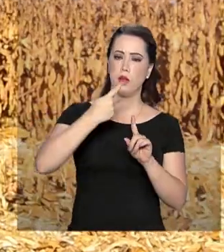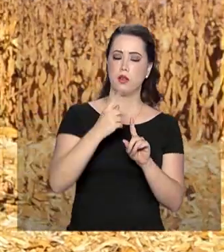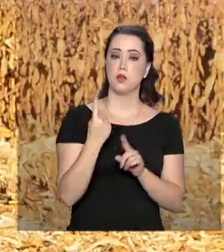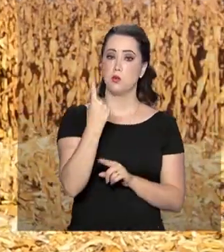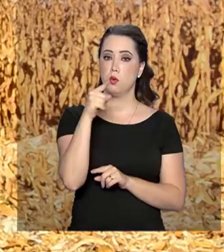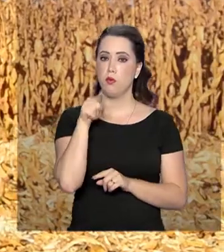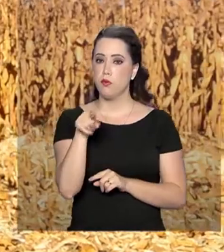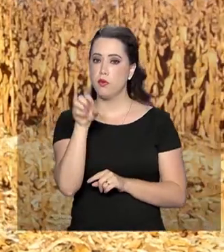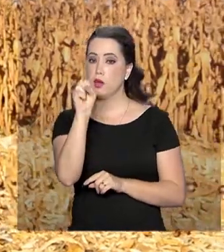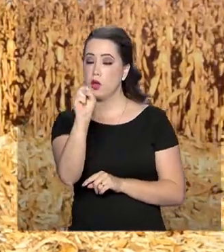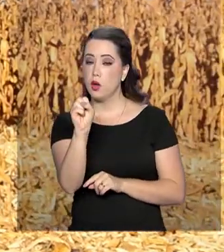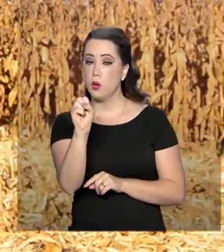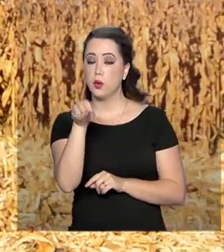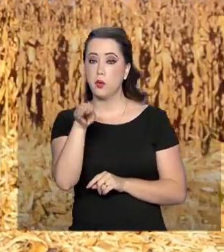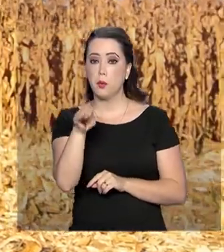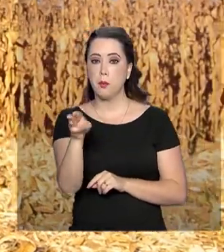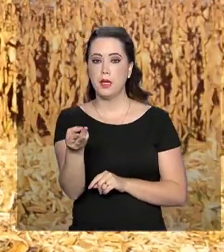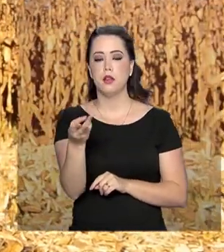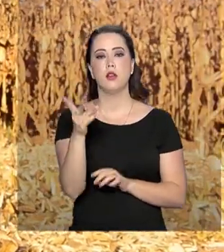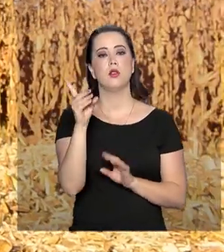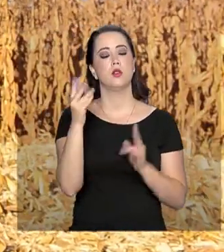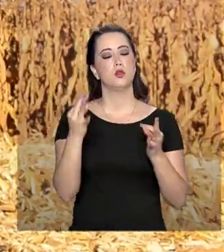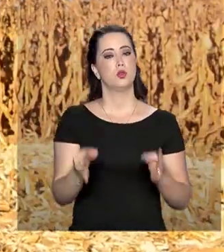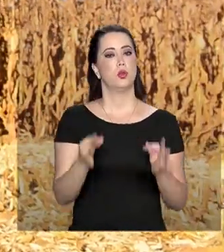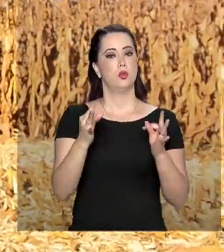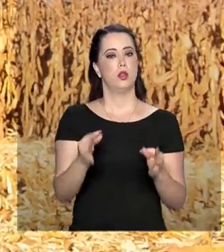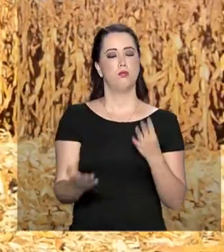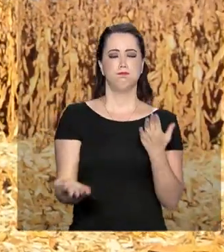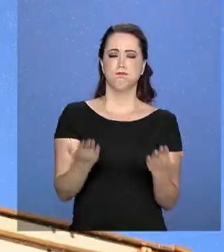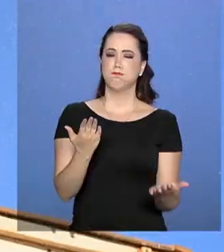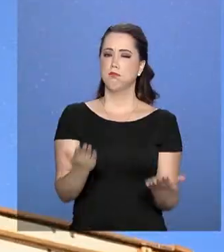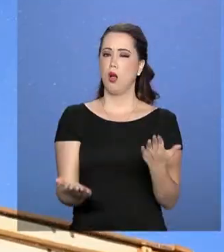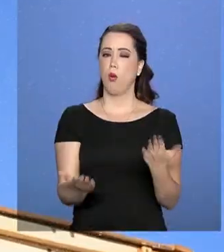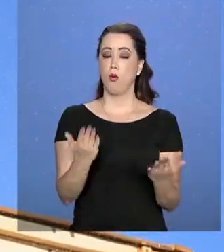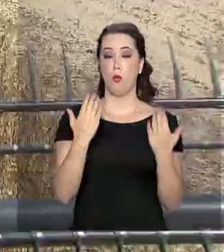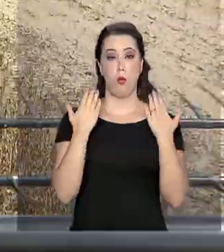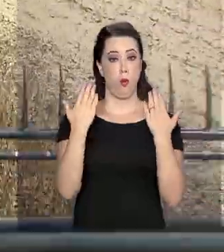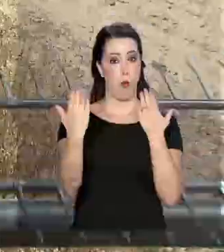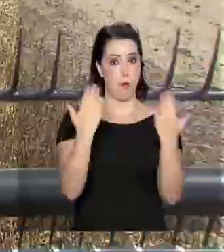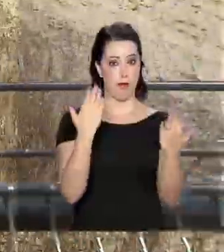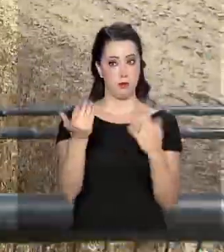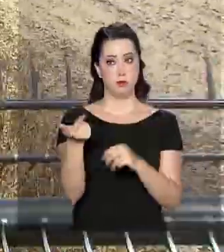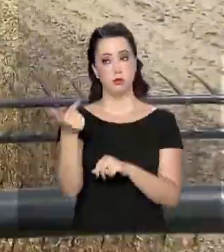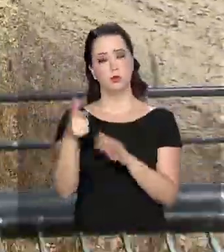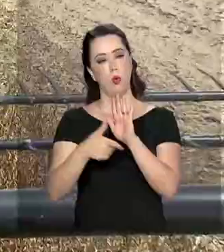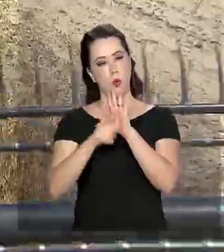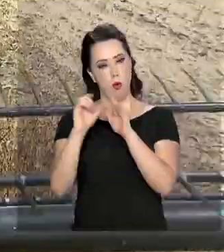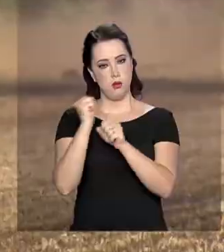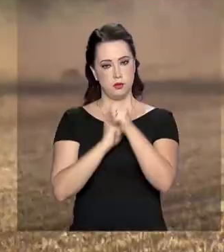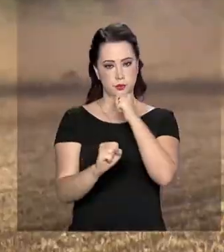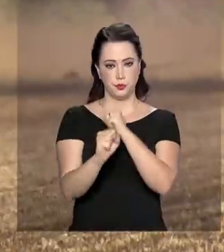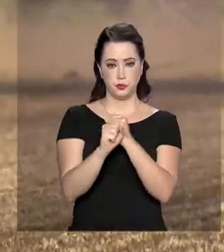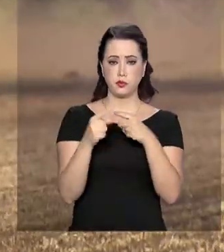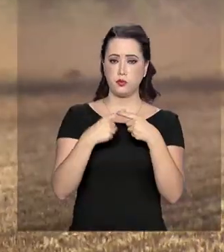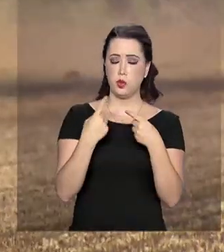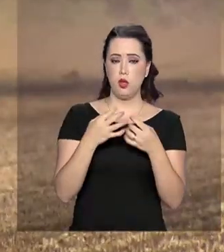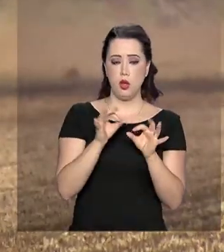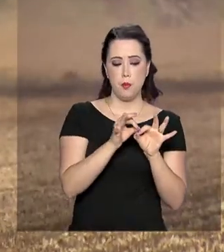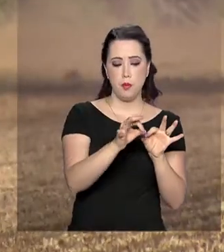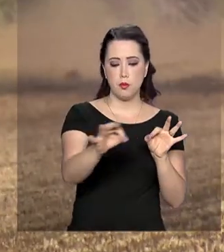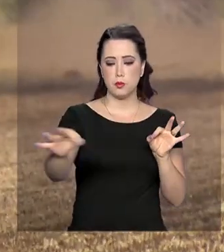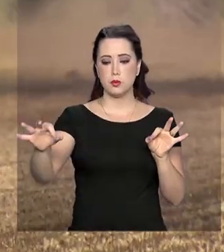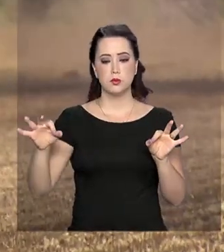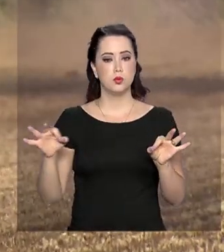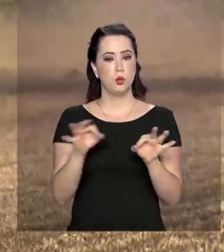1,8 milhão de toneladas acima do levantamento anterior. A expectativa de área plantada é de